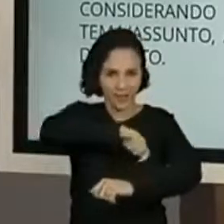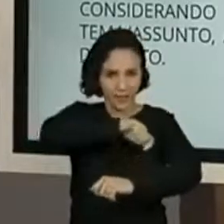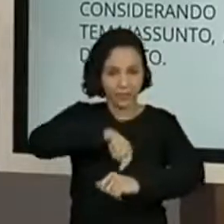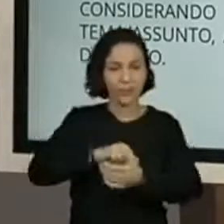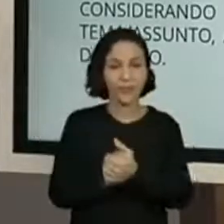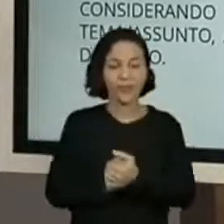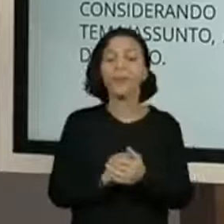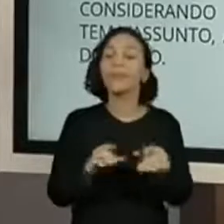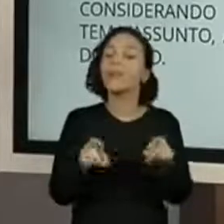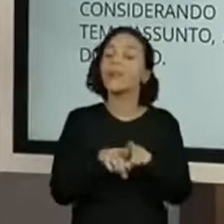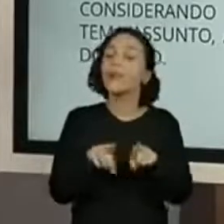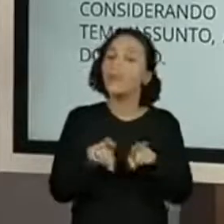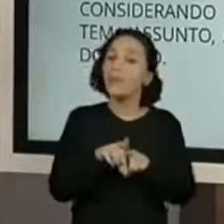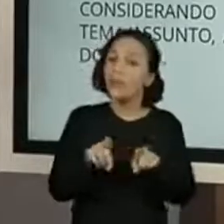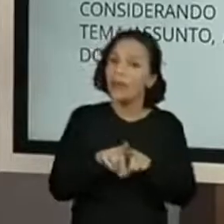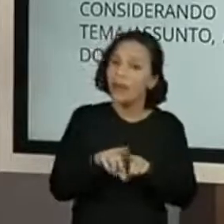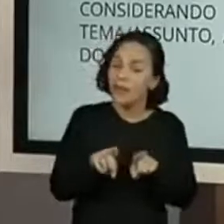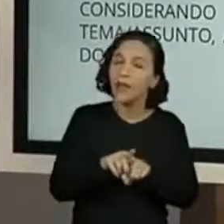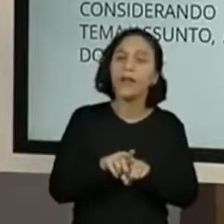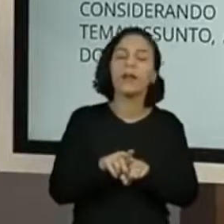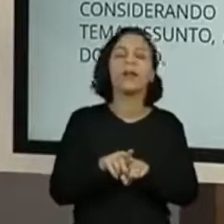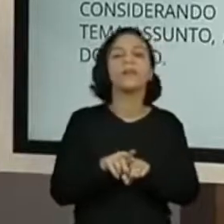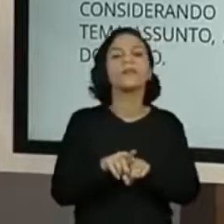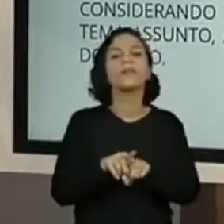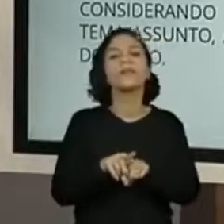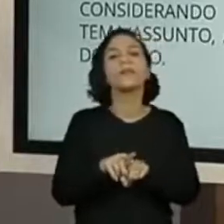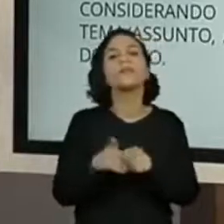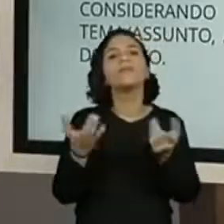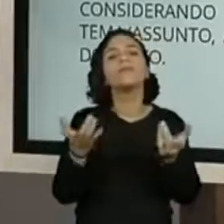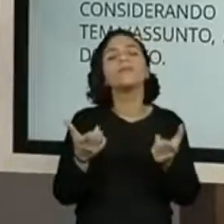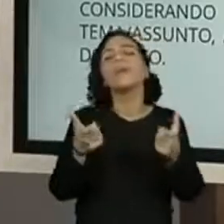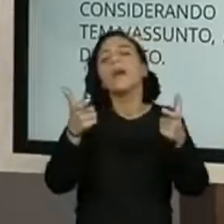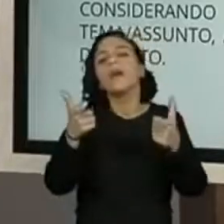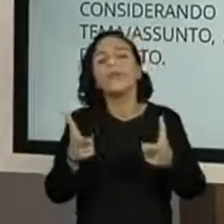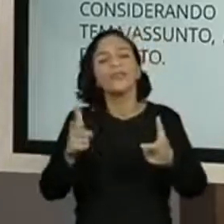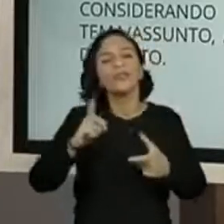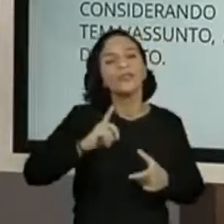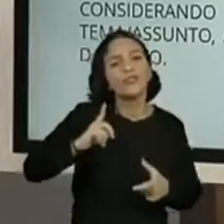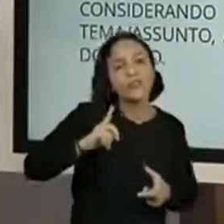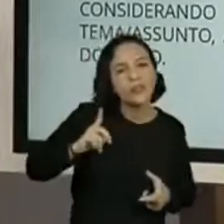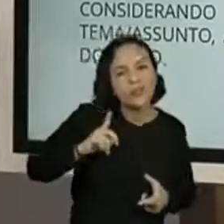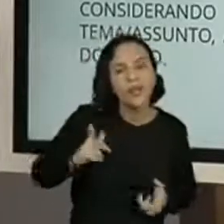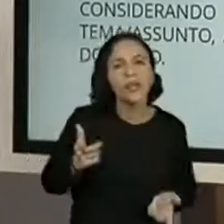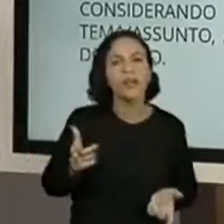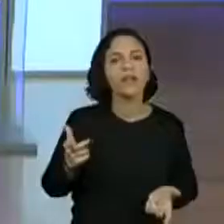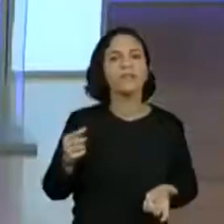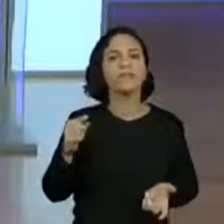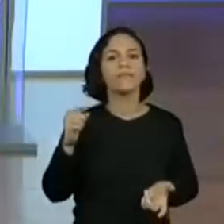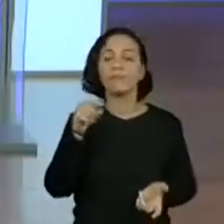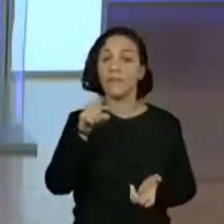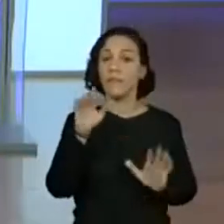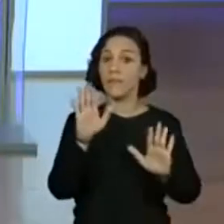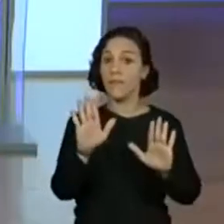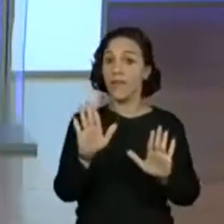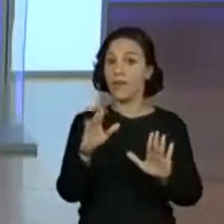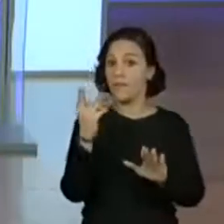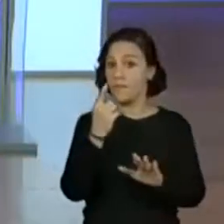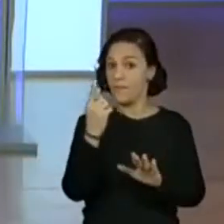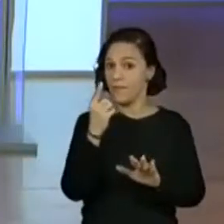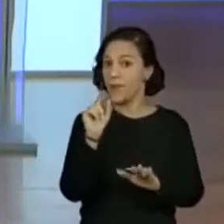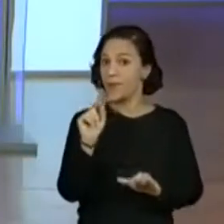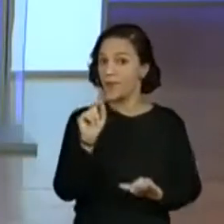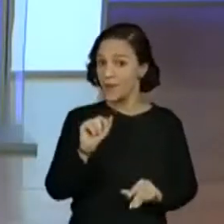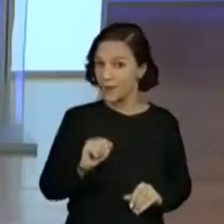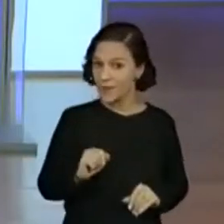além disso, a gente vai ver ali aonde ele circula, onde a gente pode encontrar. Mas, antes disso, professora